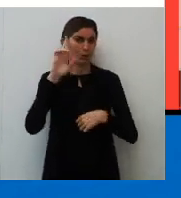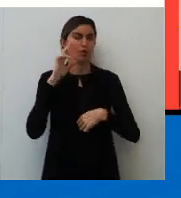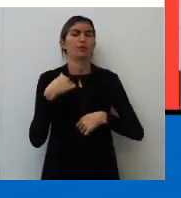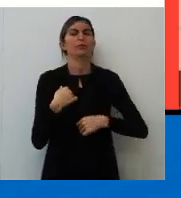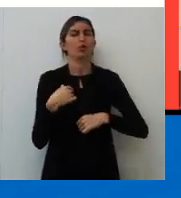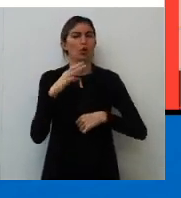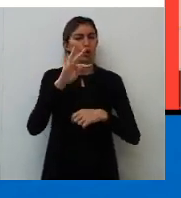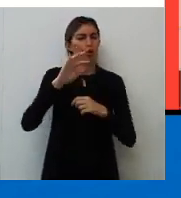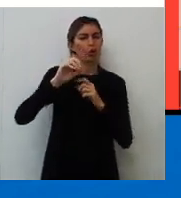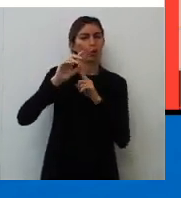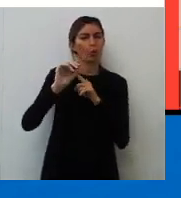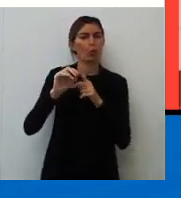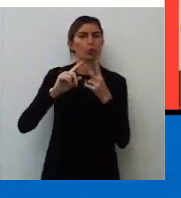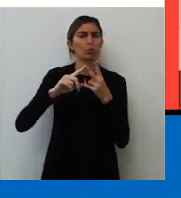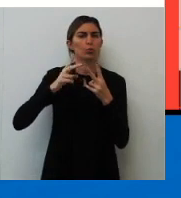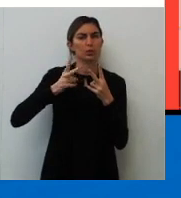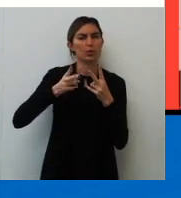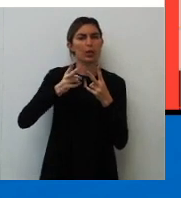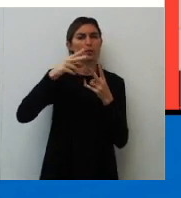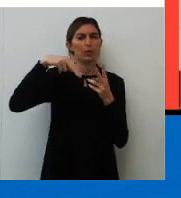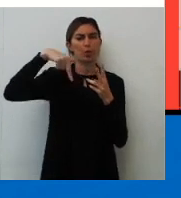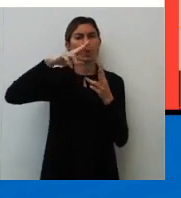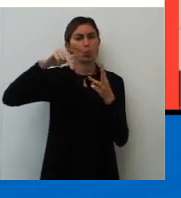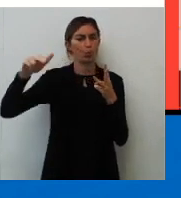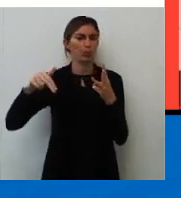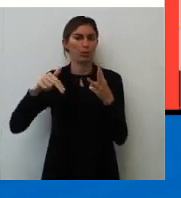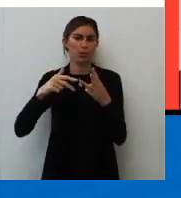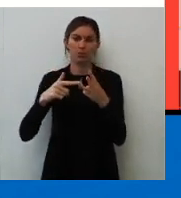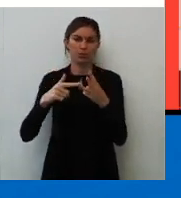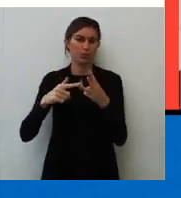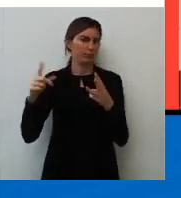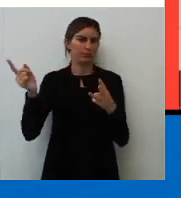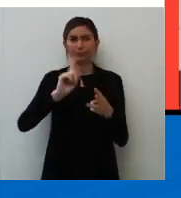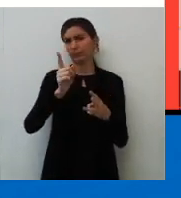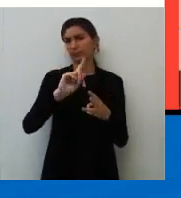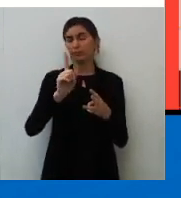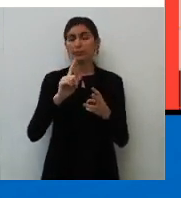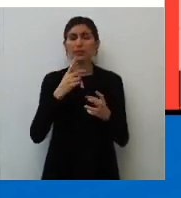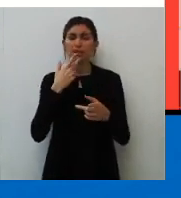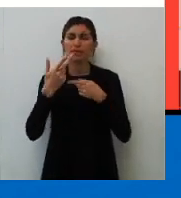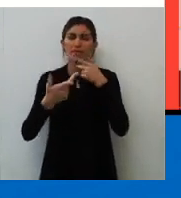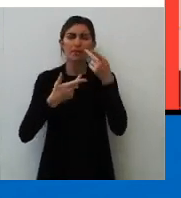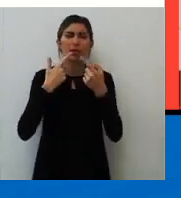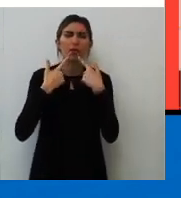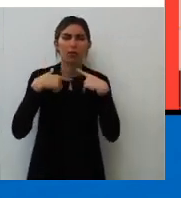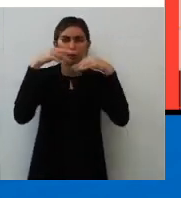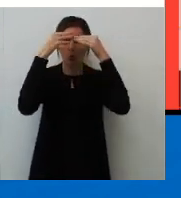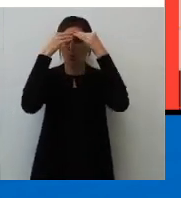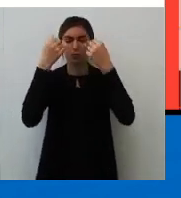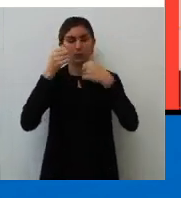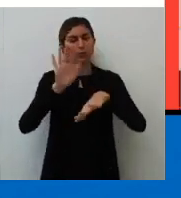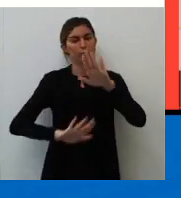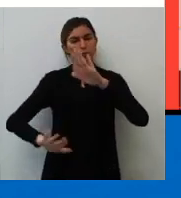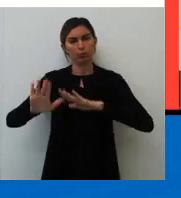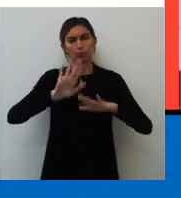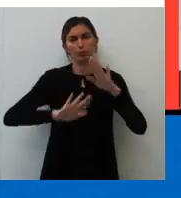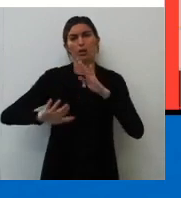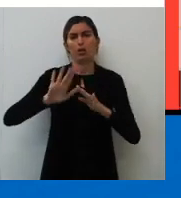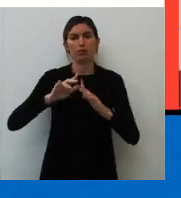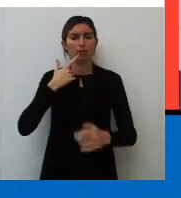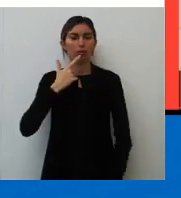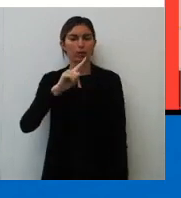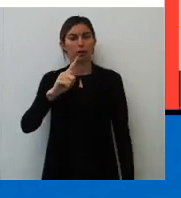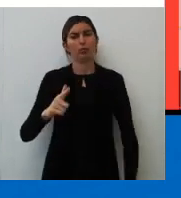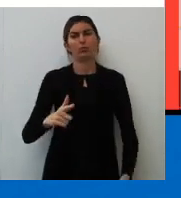Todo. Sempre. Nunca. Não é assim. Não é generalizar. A gente tá falando de linguagem. Tem que ter muito cuidado com isso. De língua.